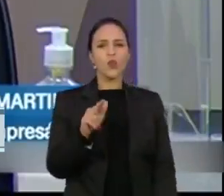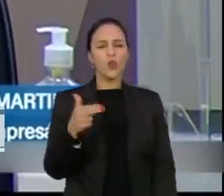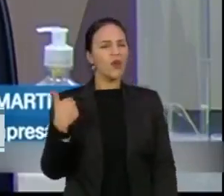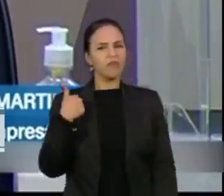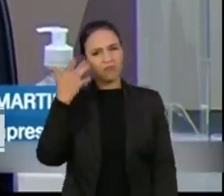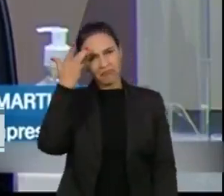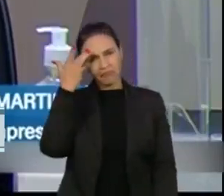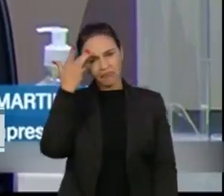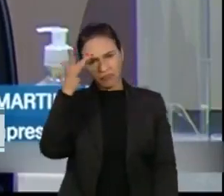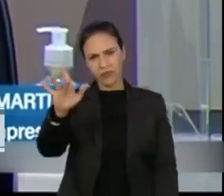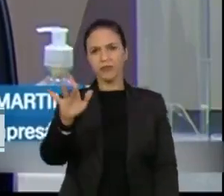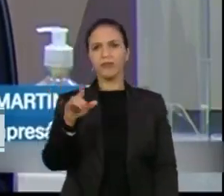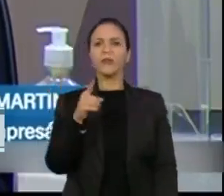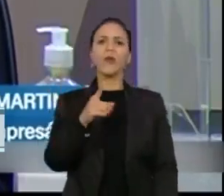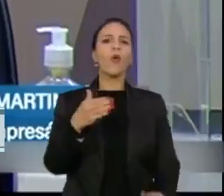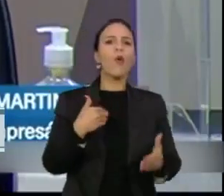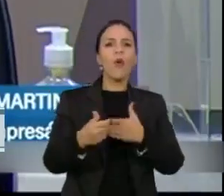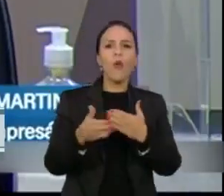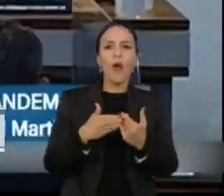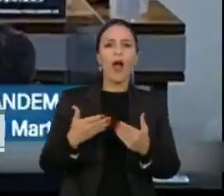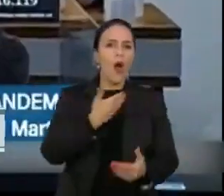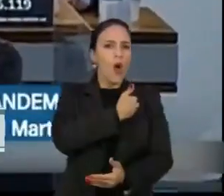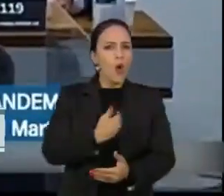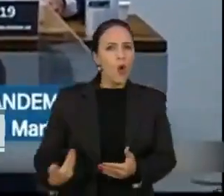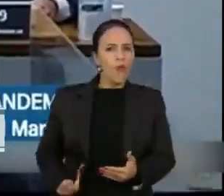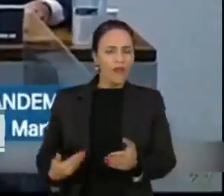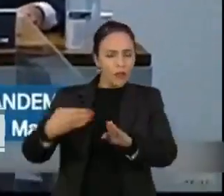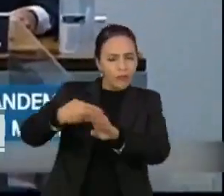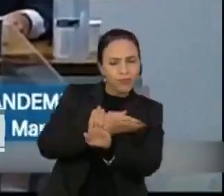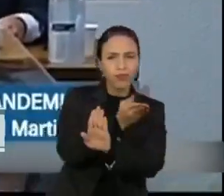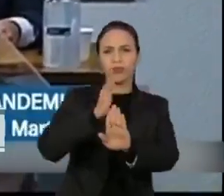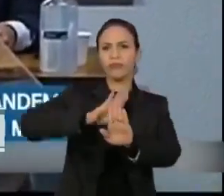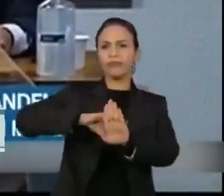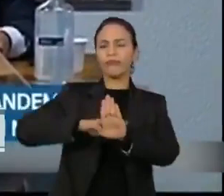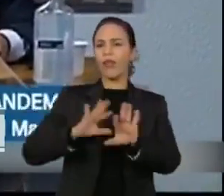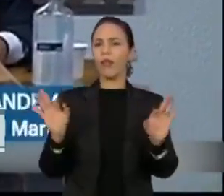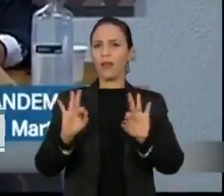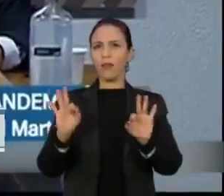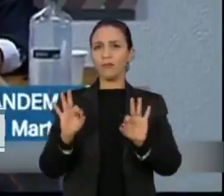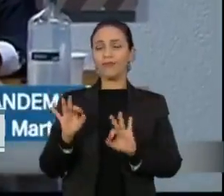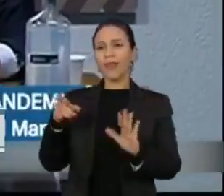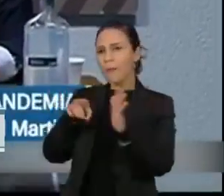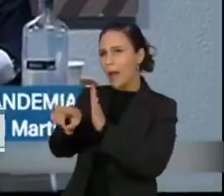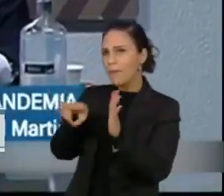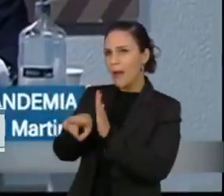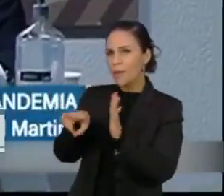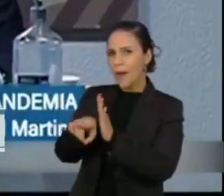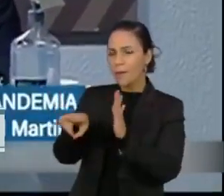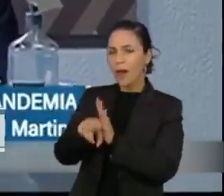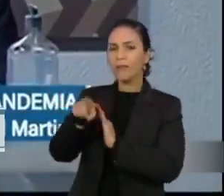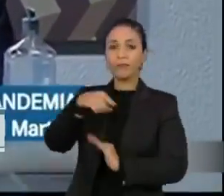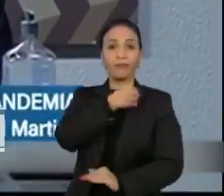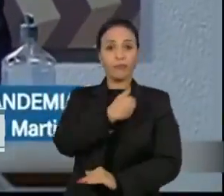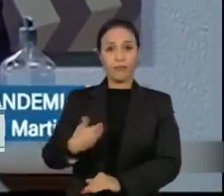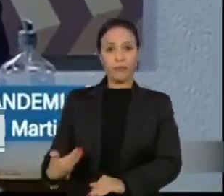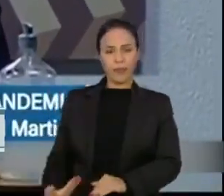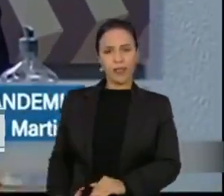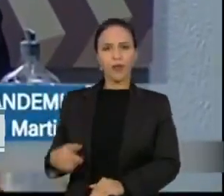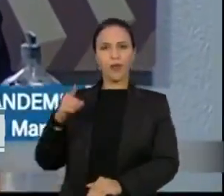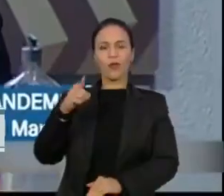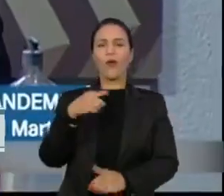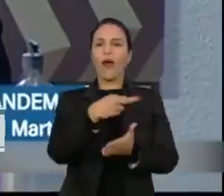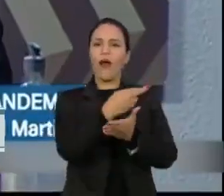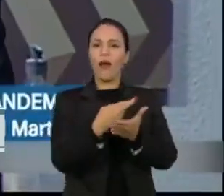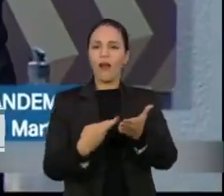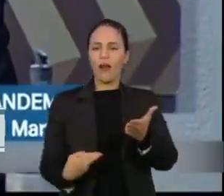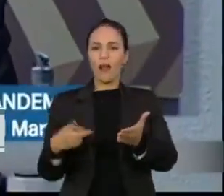conhecimento de qualquer governo paralelo. Durante todos os questionamentos direcionados ao empresário pelo relator da